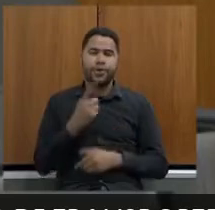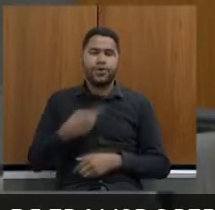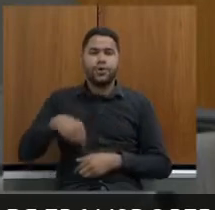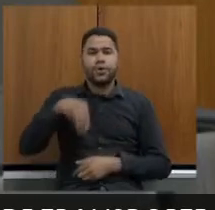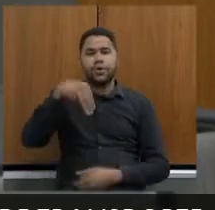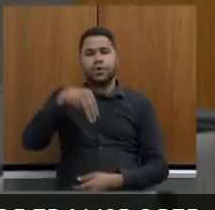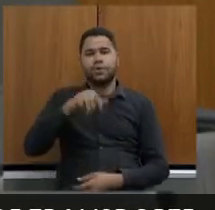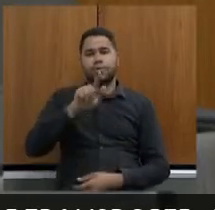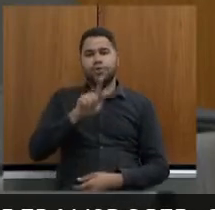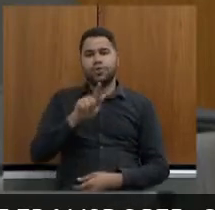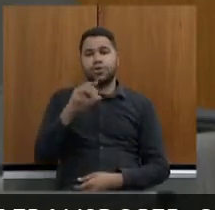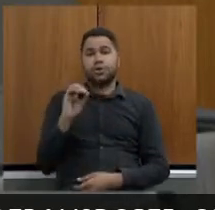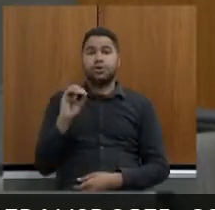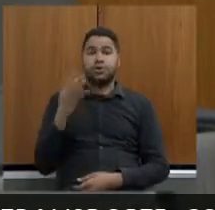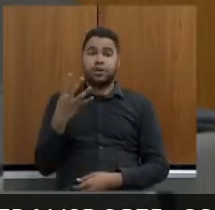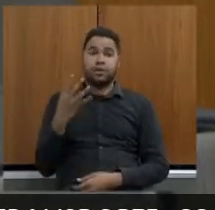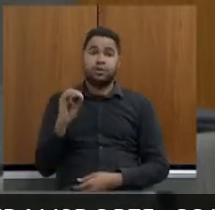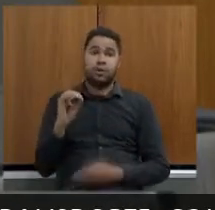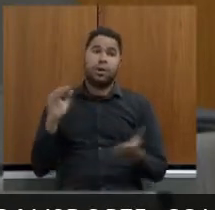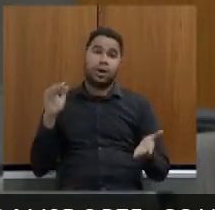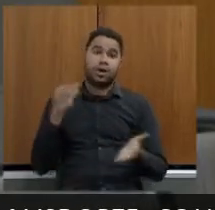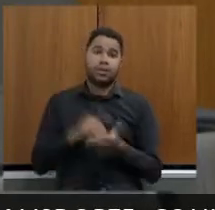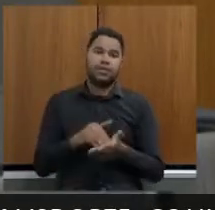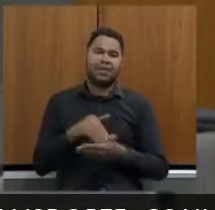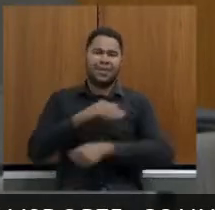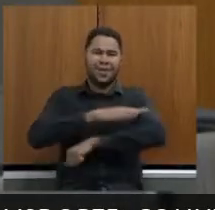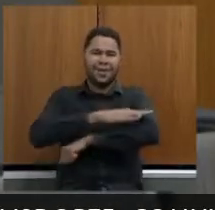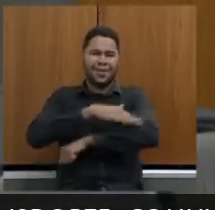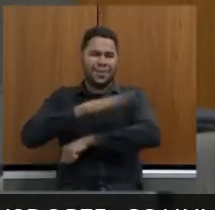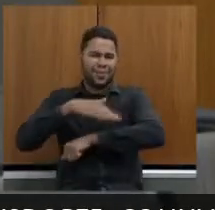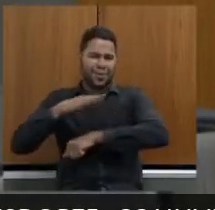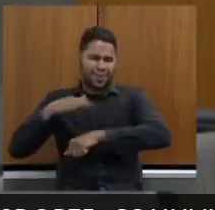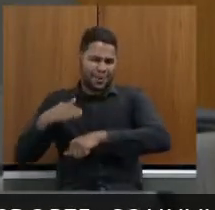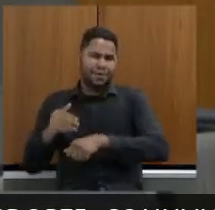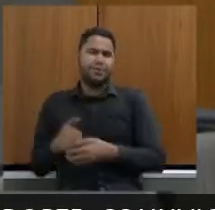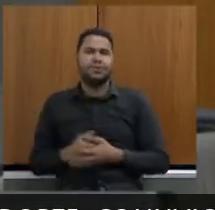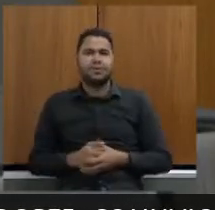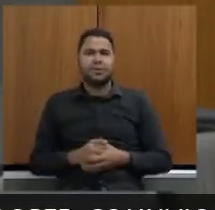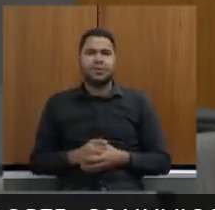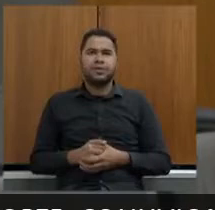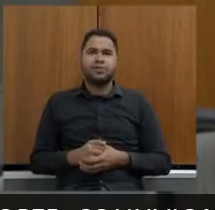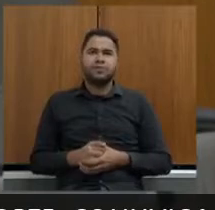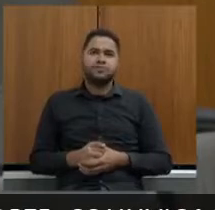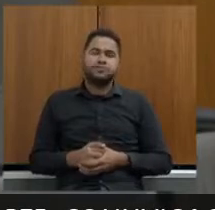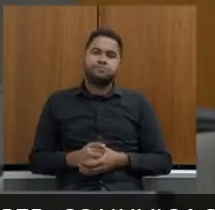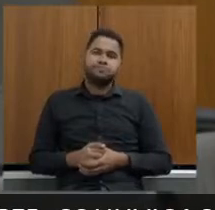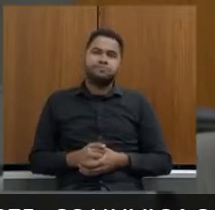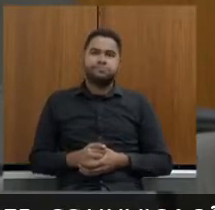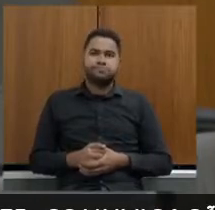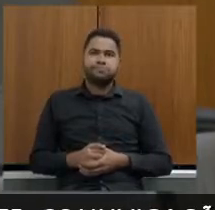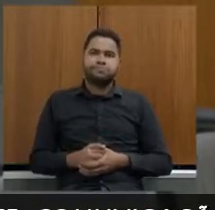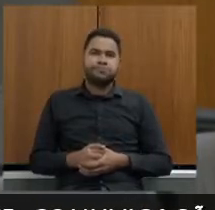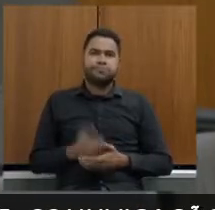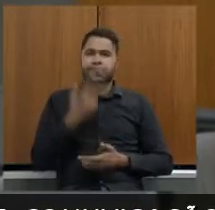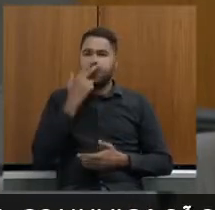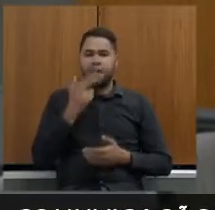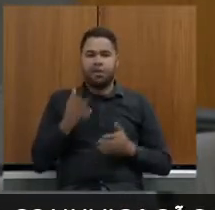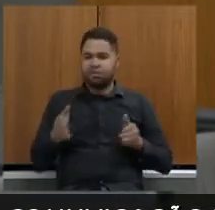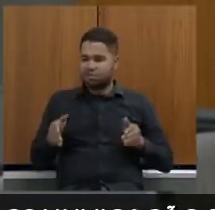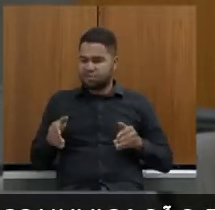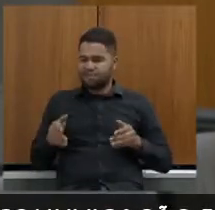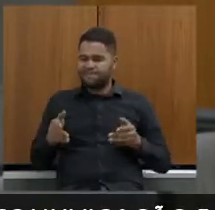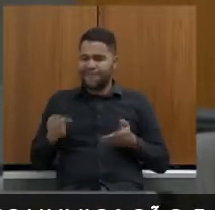MG 040 lá que vai até Brumadinho uma MG praticamente sem acostamento sem